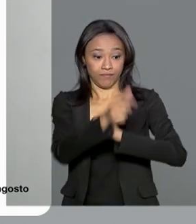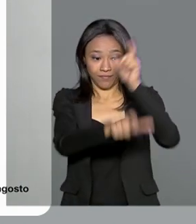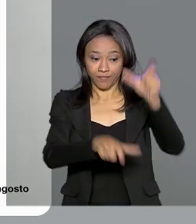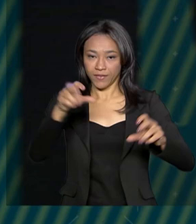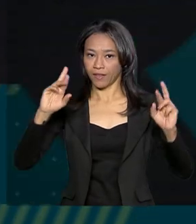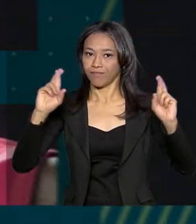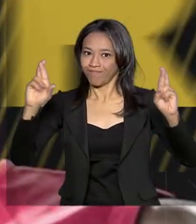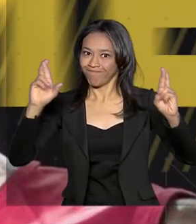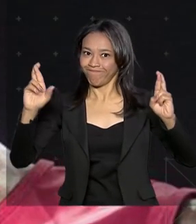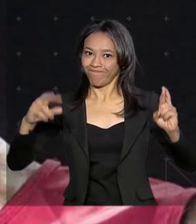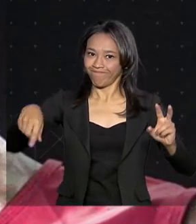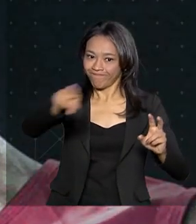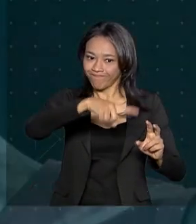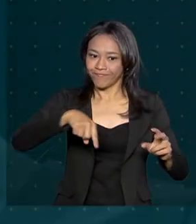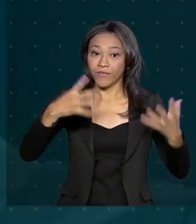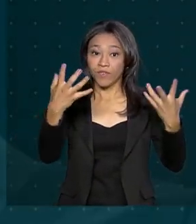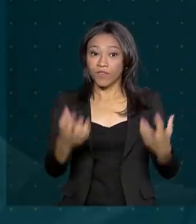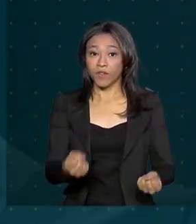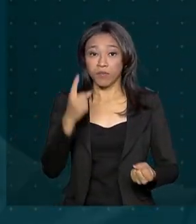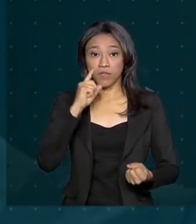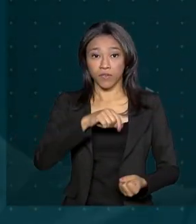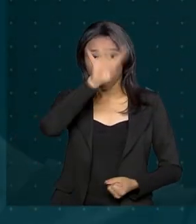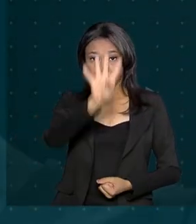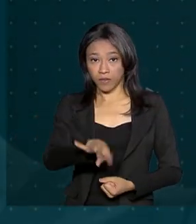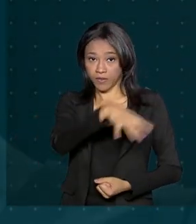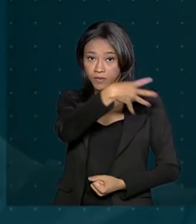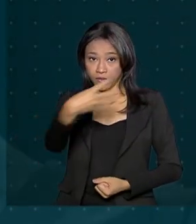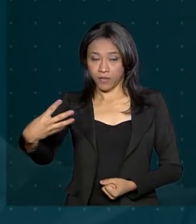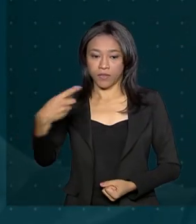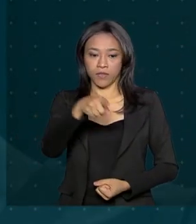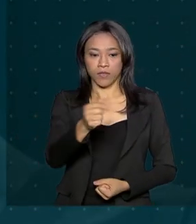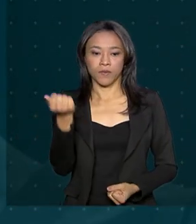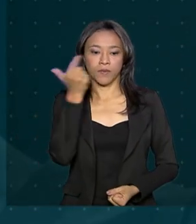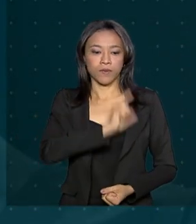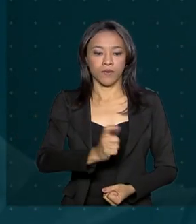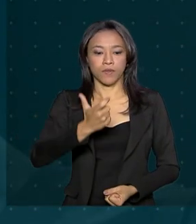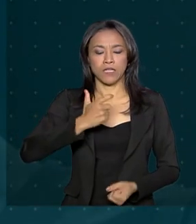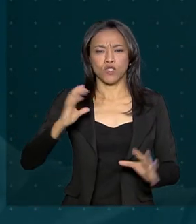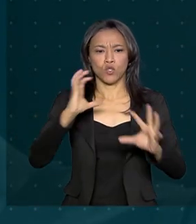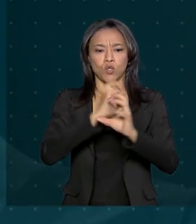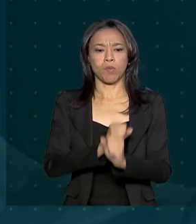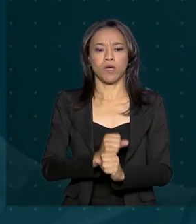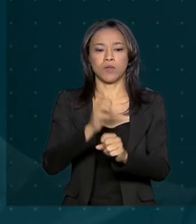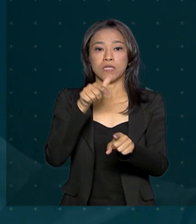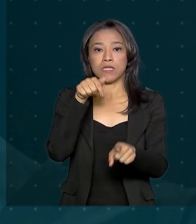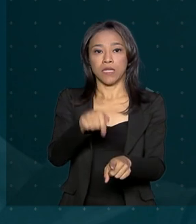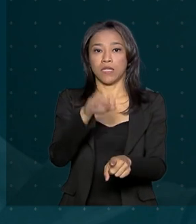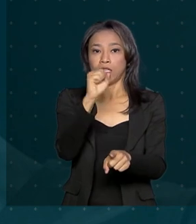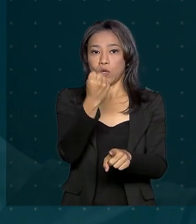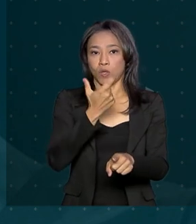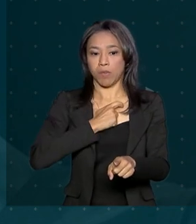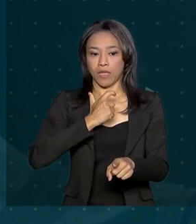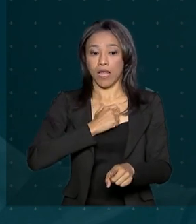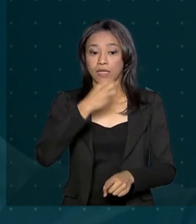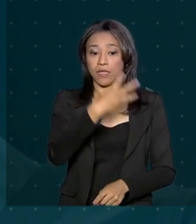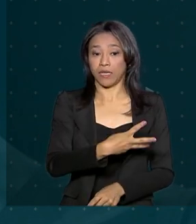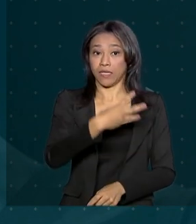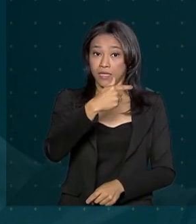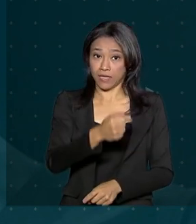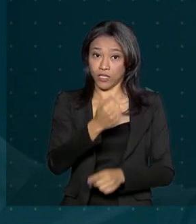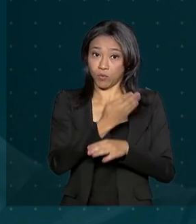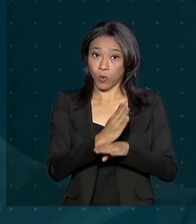na torcida. E agora vamos ao quadro. O Brasil conquistou até agora 78 medalhas. 37 de bronze,